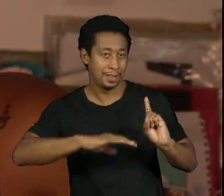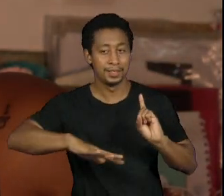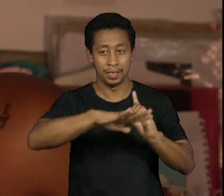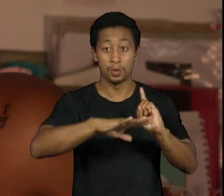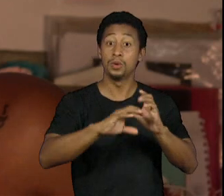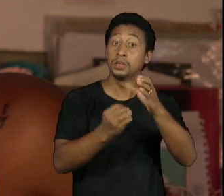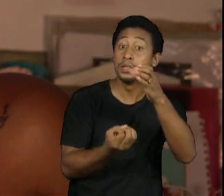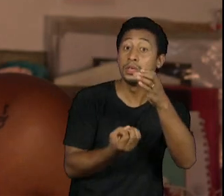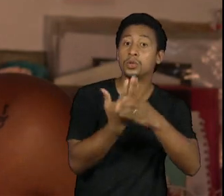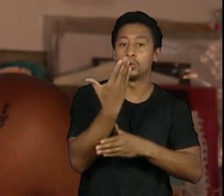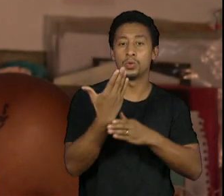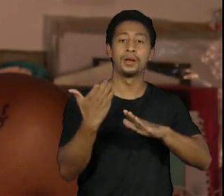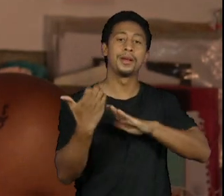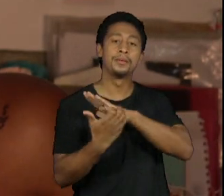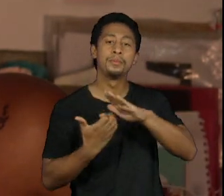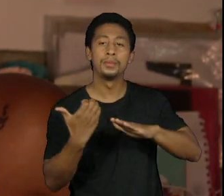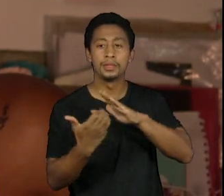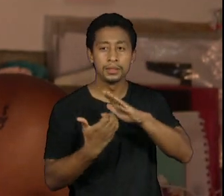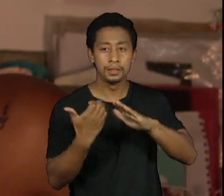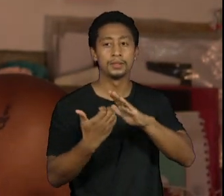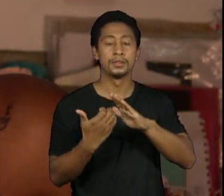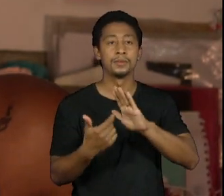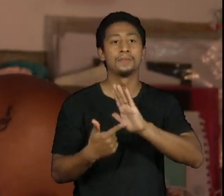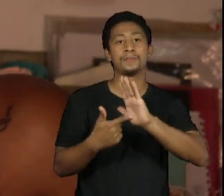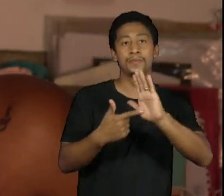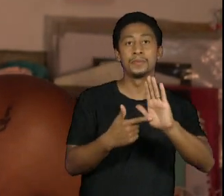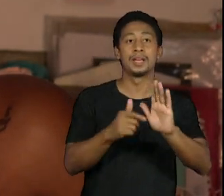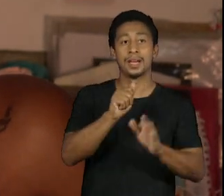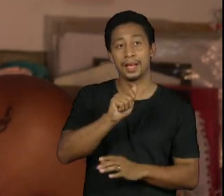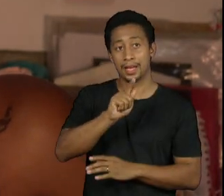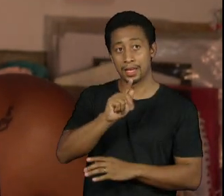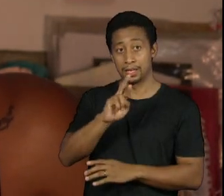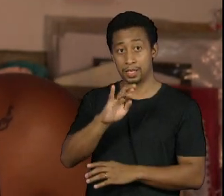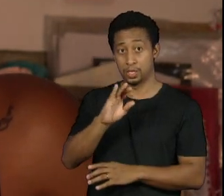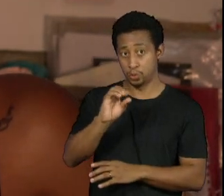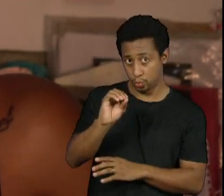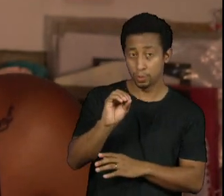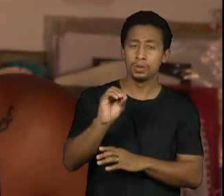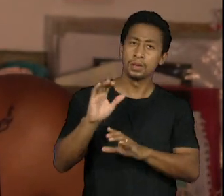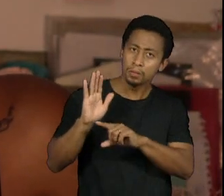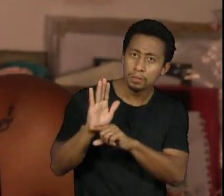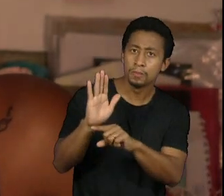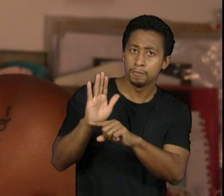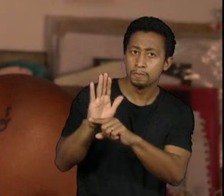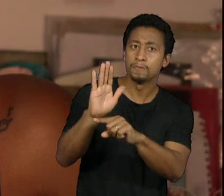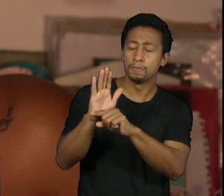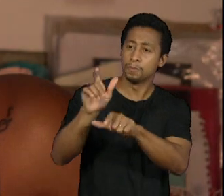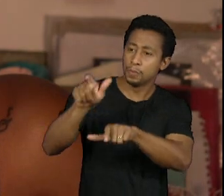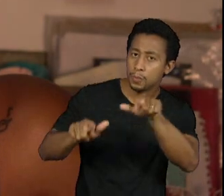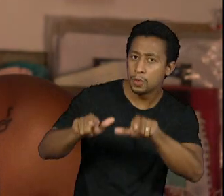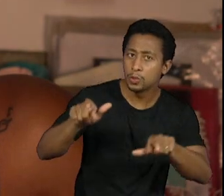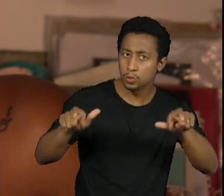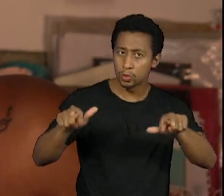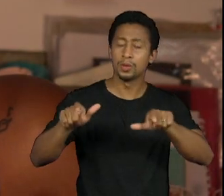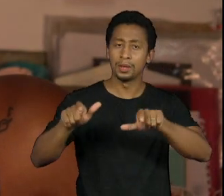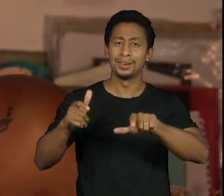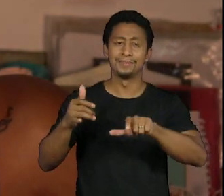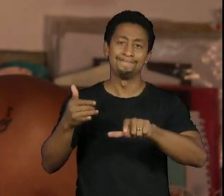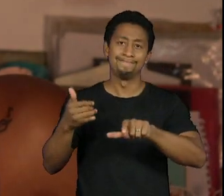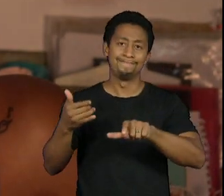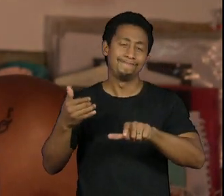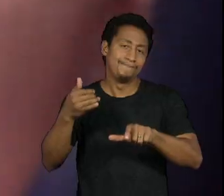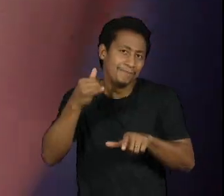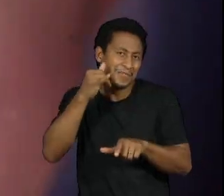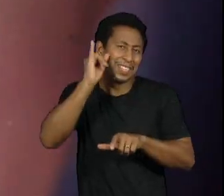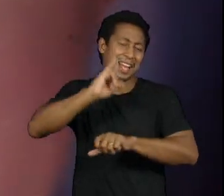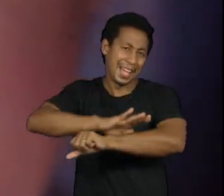Assessoria que é a agência que eu fundei é uma agência nacional e antirracista com foco na arte e no entretenimento e projetos